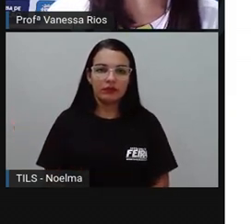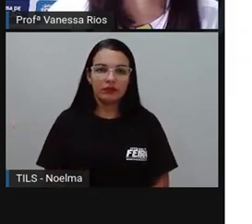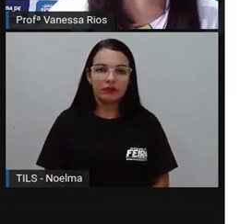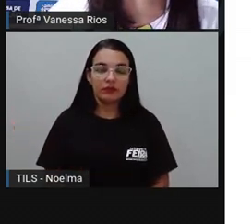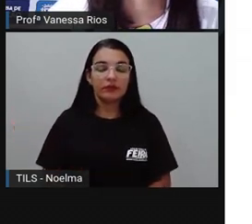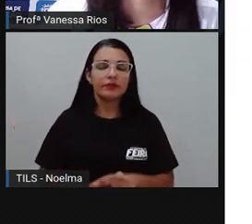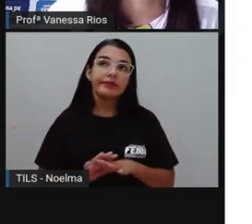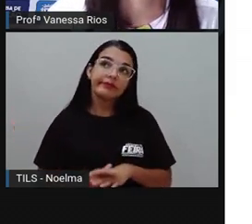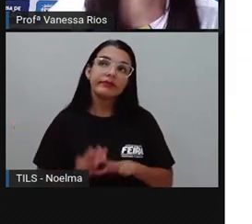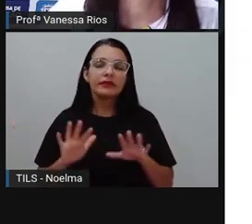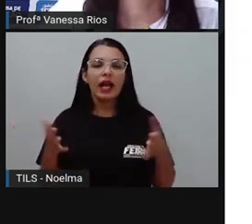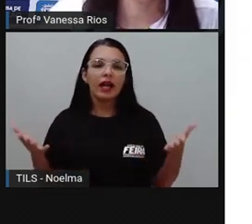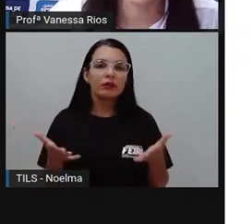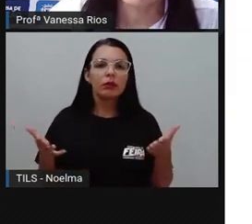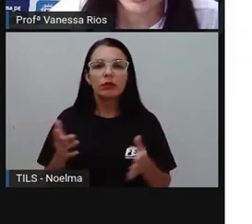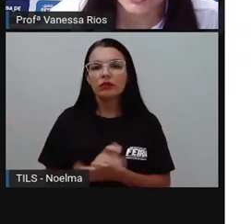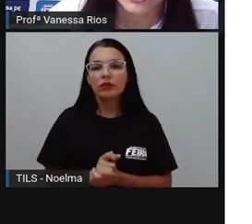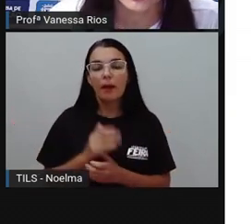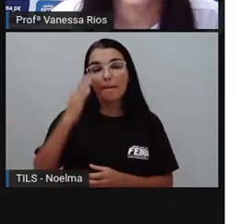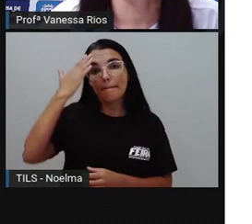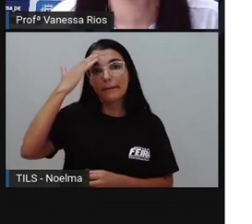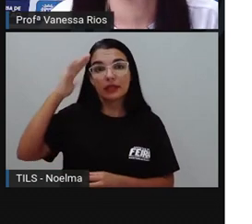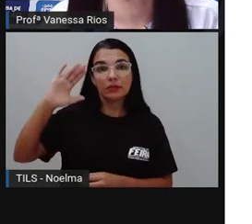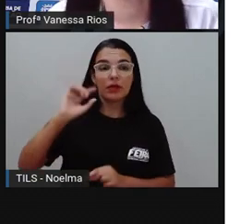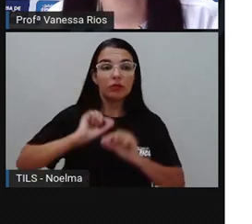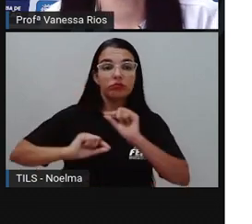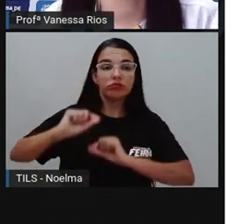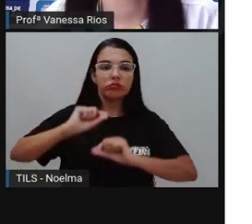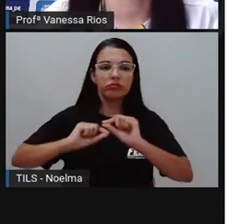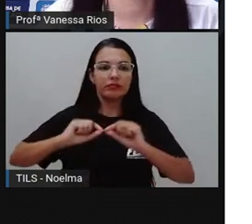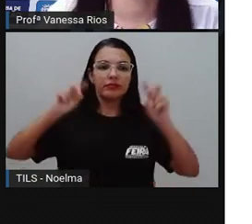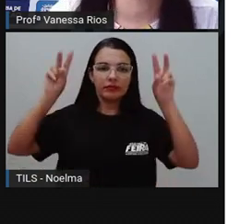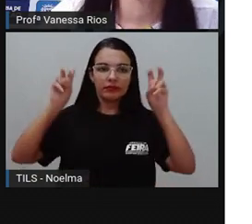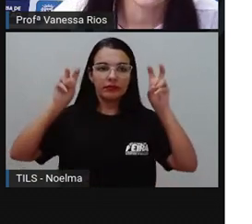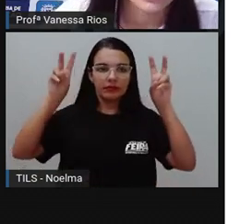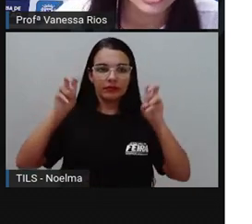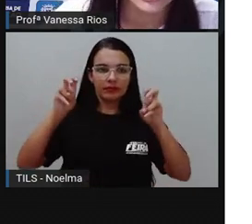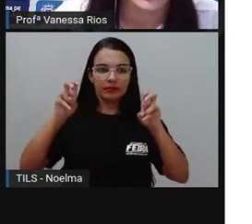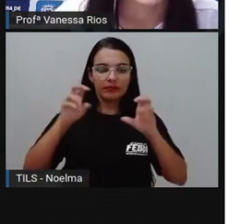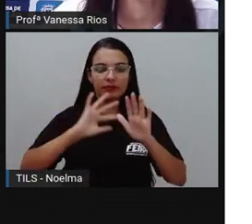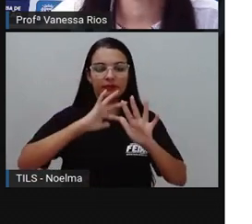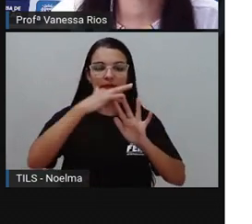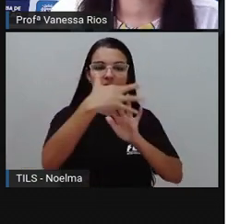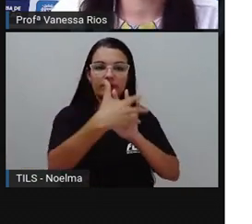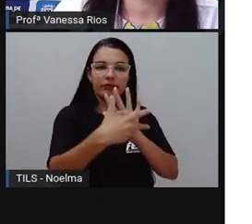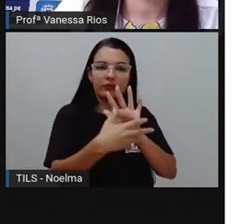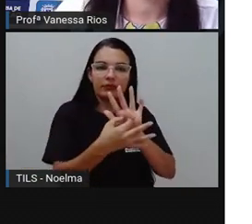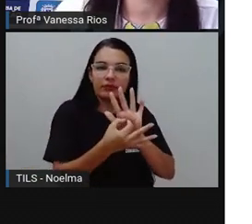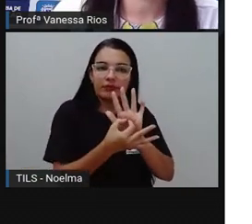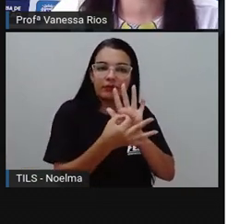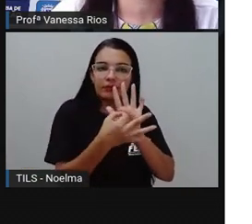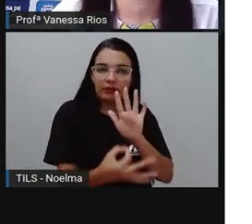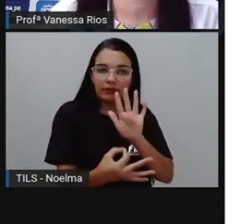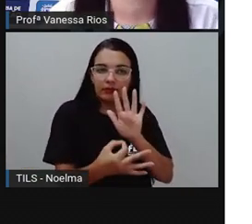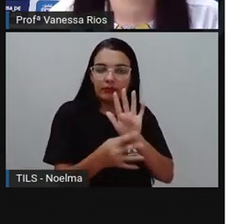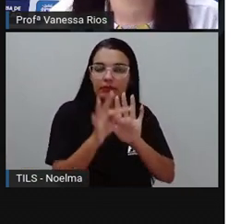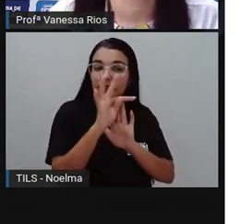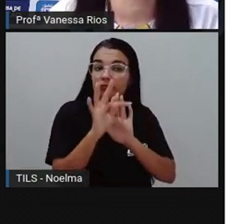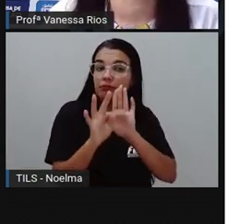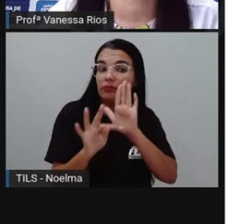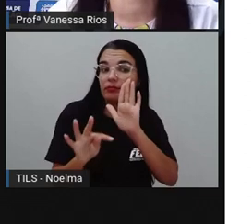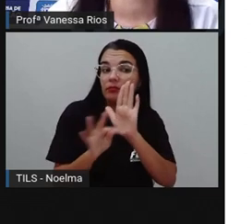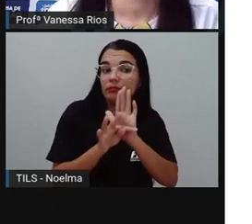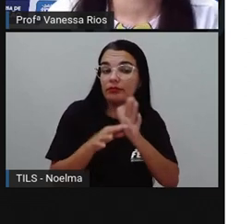Mas aí o que nos importa, principalmente agora, é falar sobre a resenha crítica. E, nesse caso, o texto de resenha